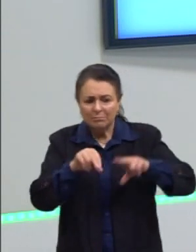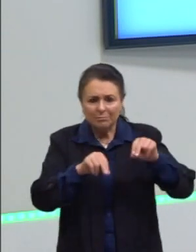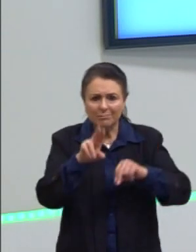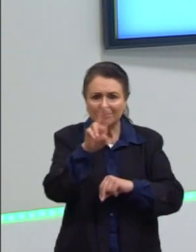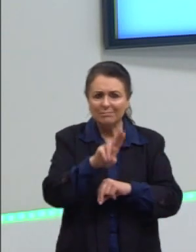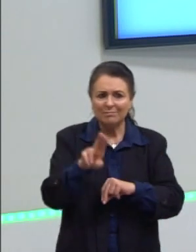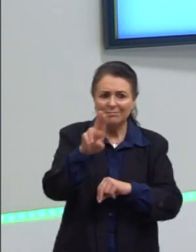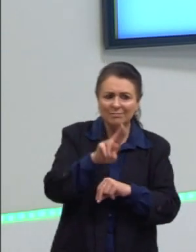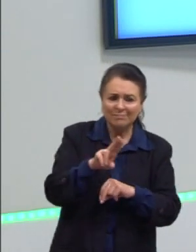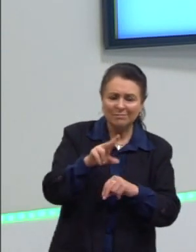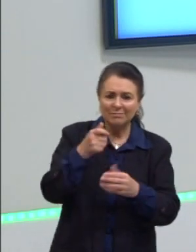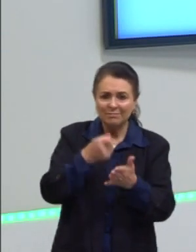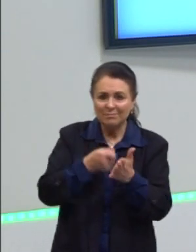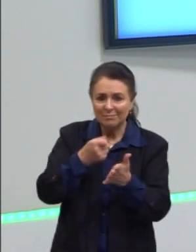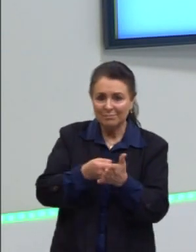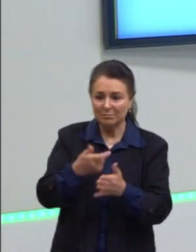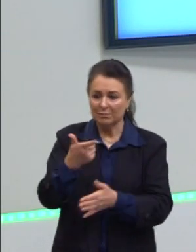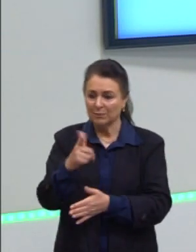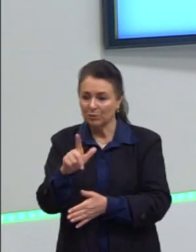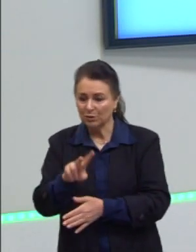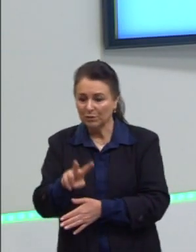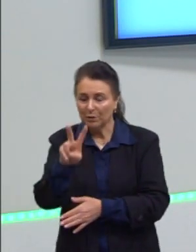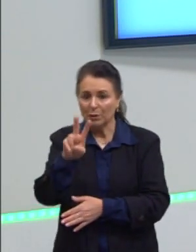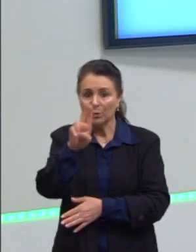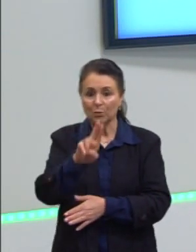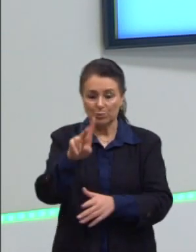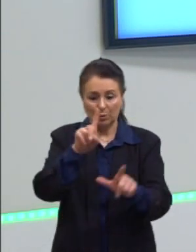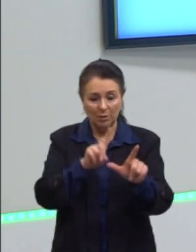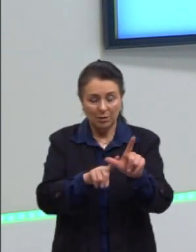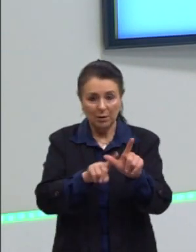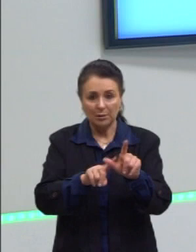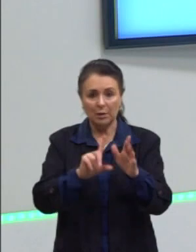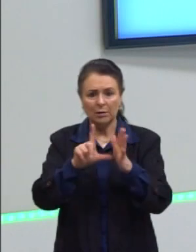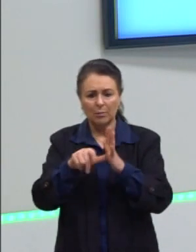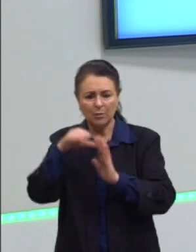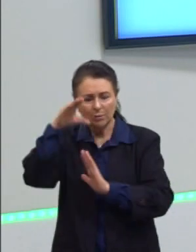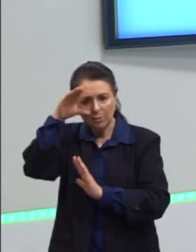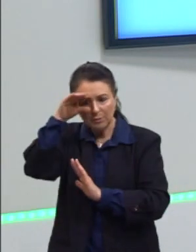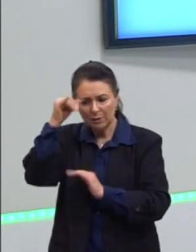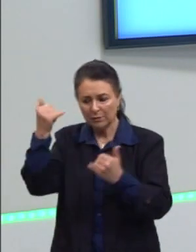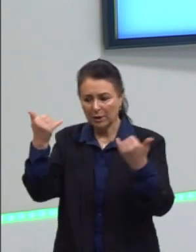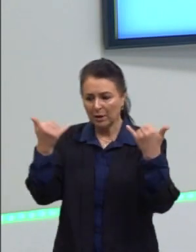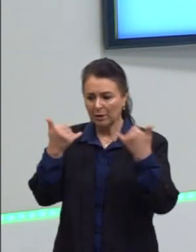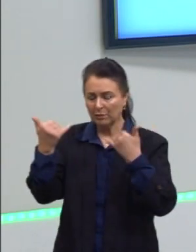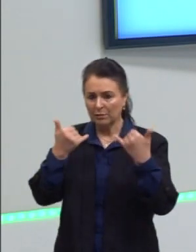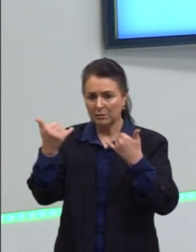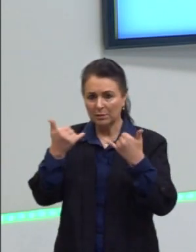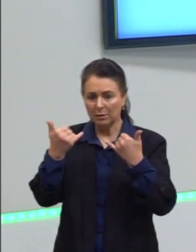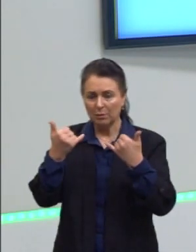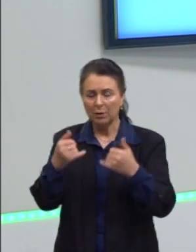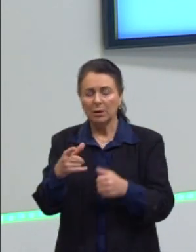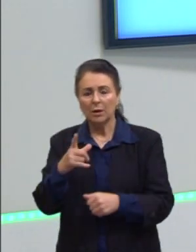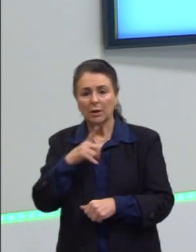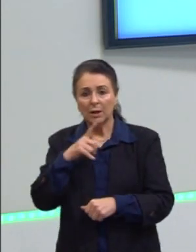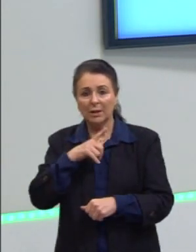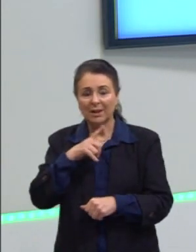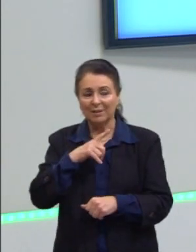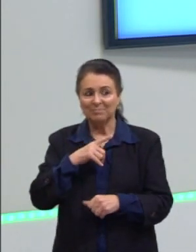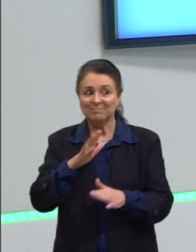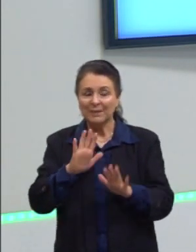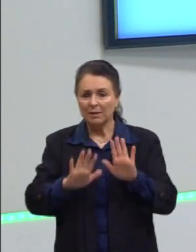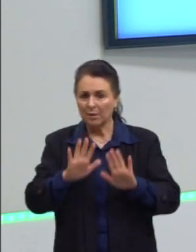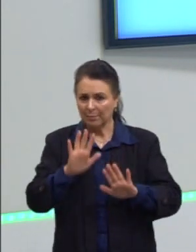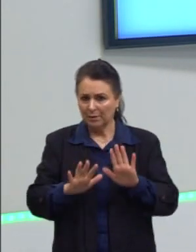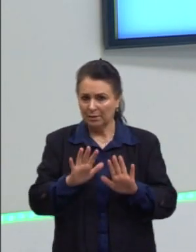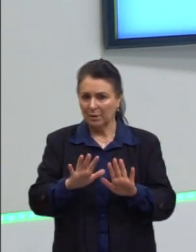Nós não tínhamos um valor, então usamos uma letrinha. Depois, observa as informações que tu tem. Eu sei que às vezes, né,